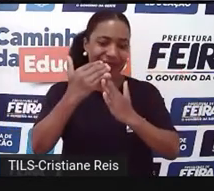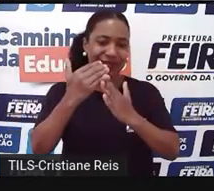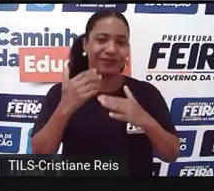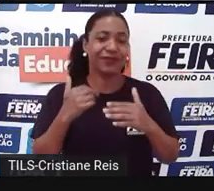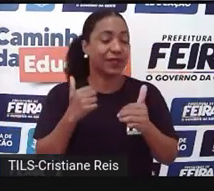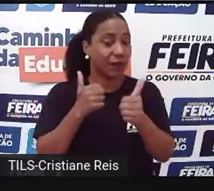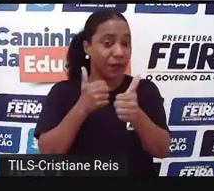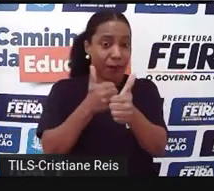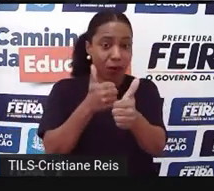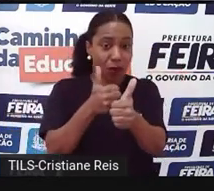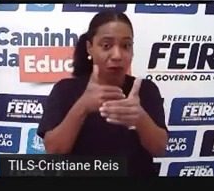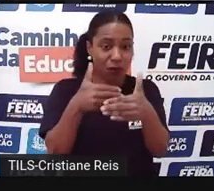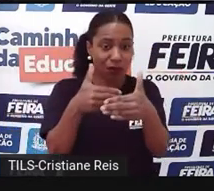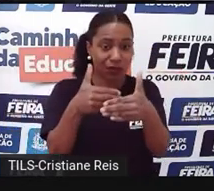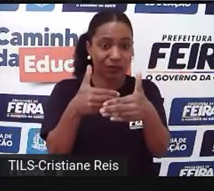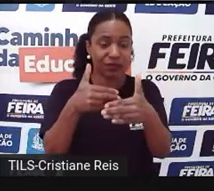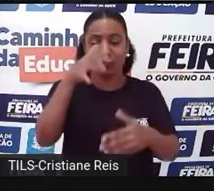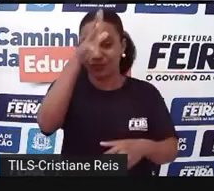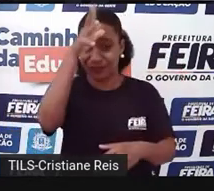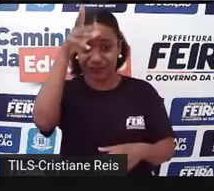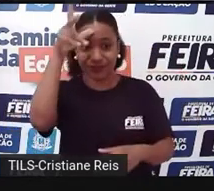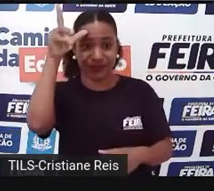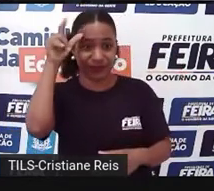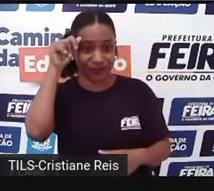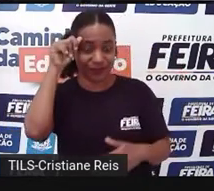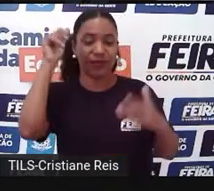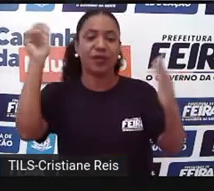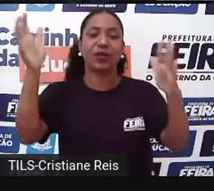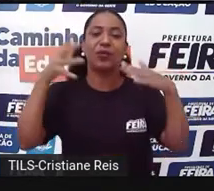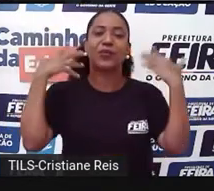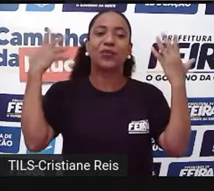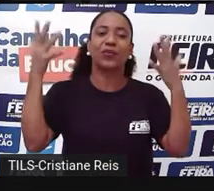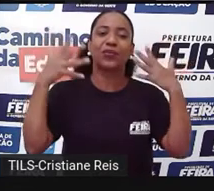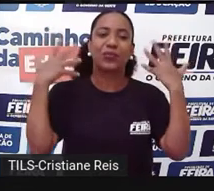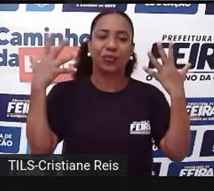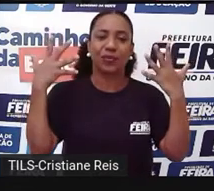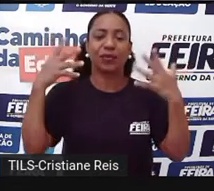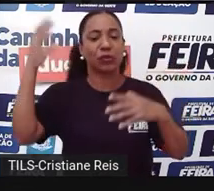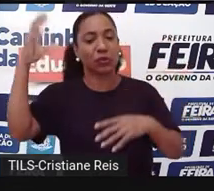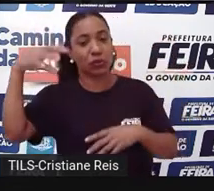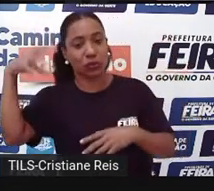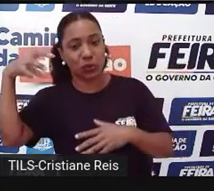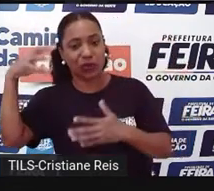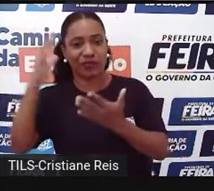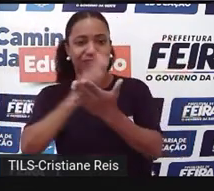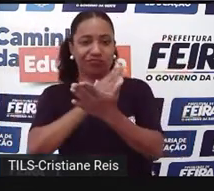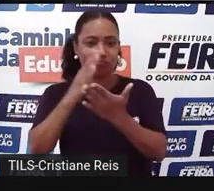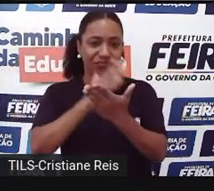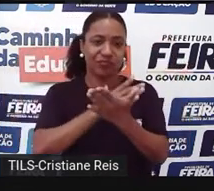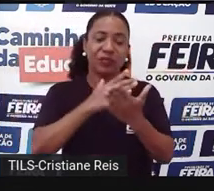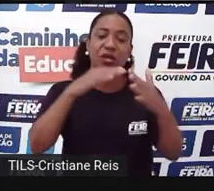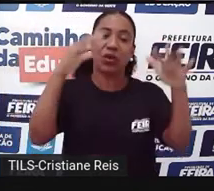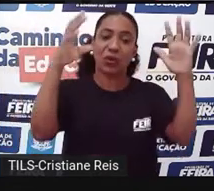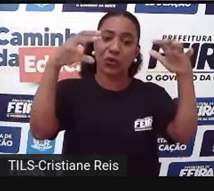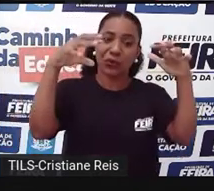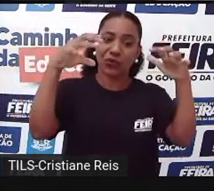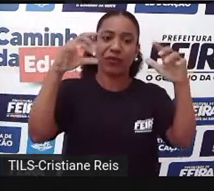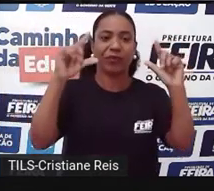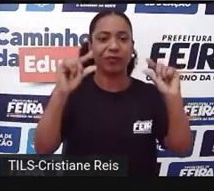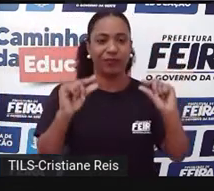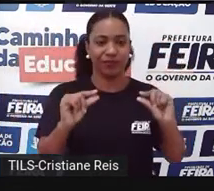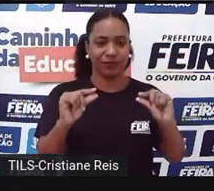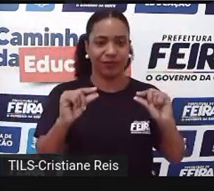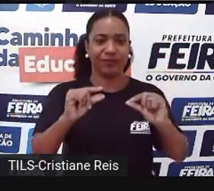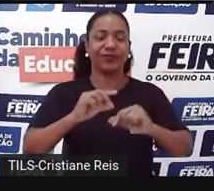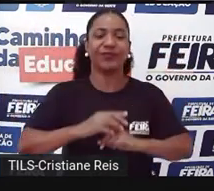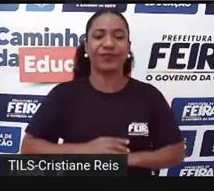da Amazônia. Claro que todo clima tropical tem essas duas características, mas não chove mais, mas chove menos. Então, aqui o lugar que chove